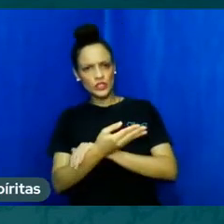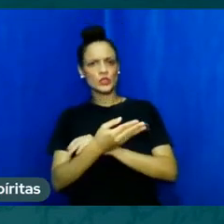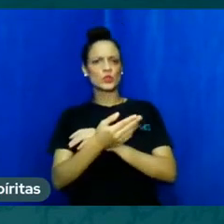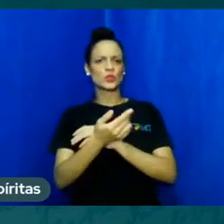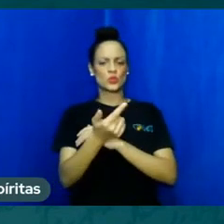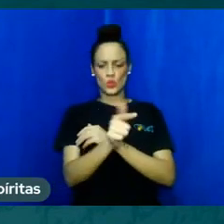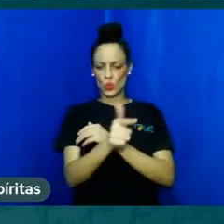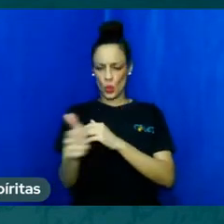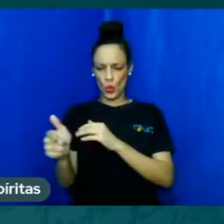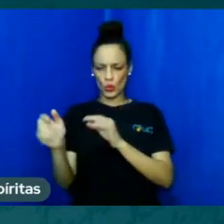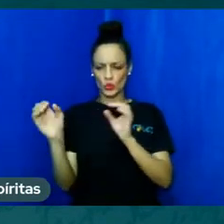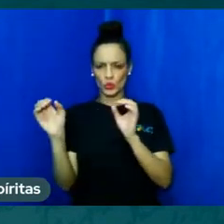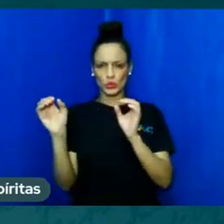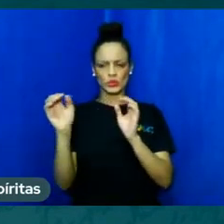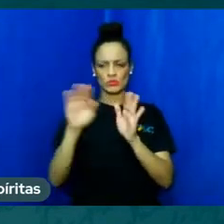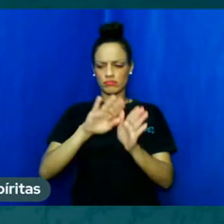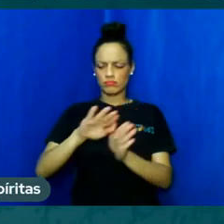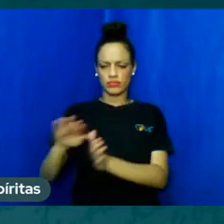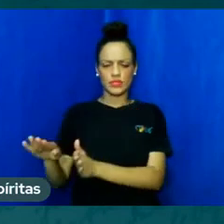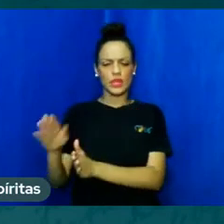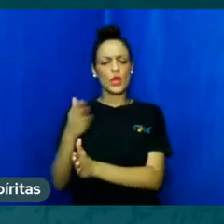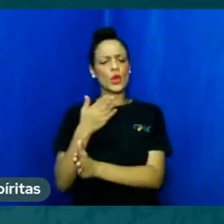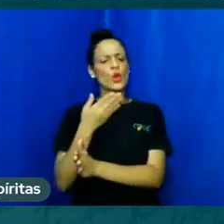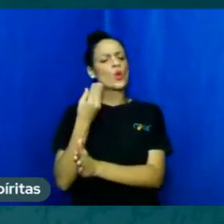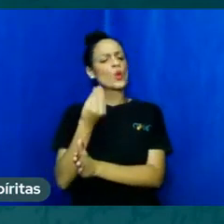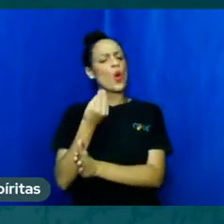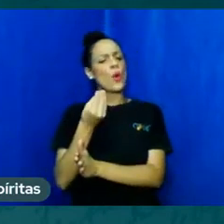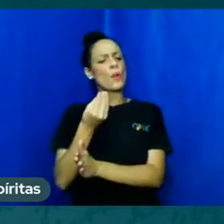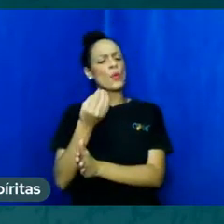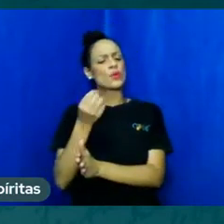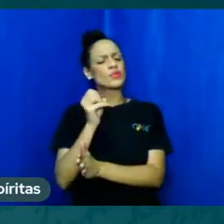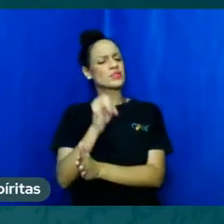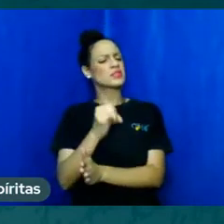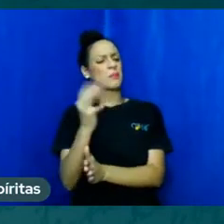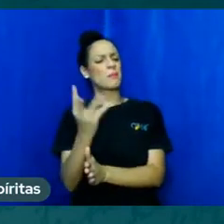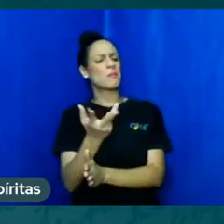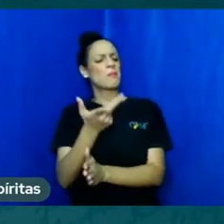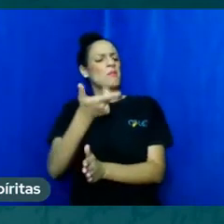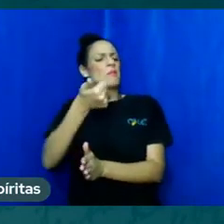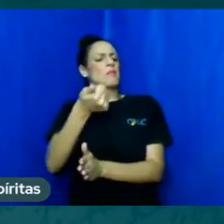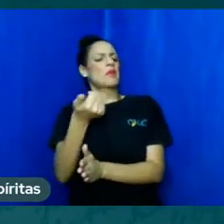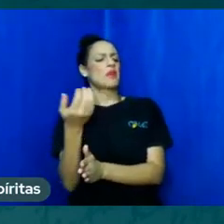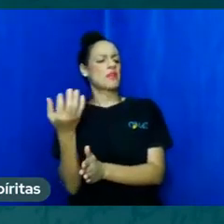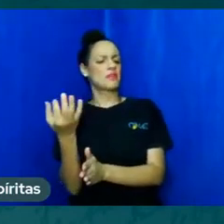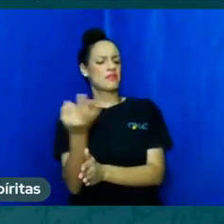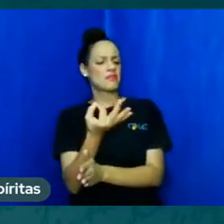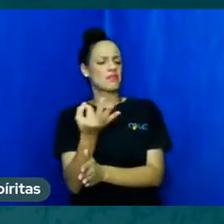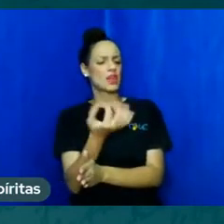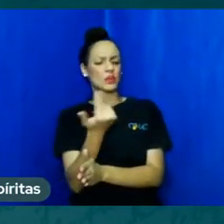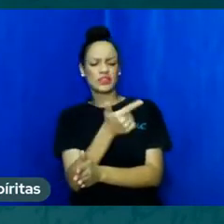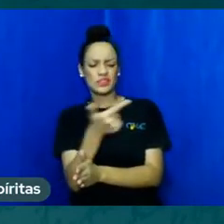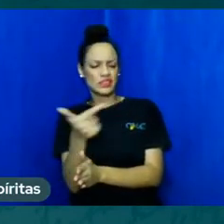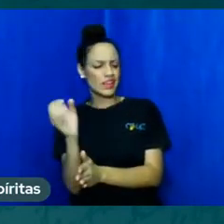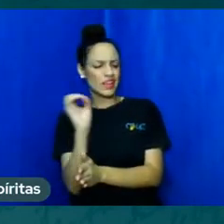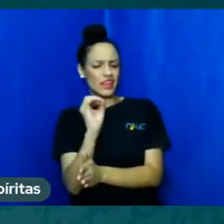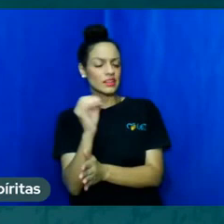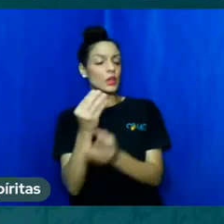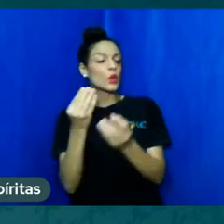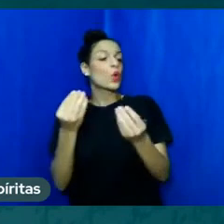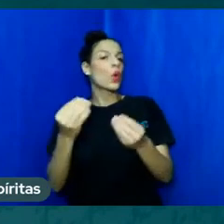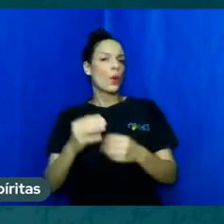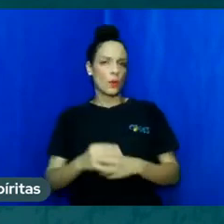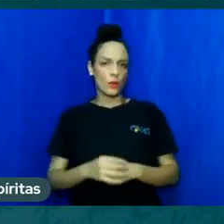Qual é o sinal mais característico da imperfeição? E aí, os espíritos, a resposta é longa, né? Eu